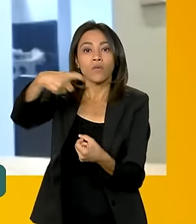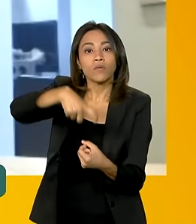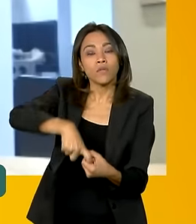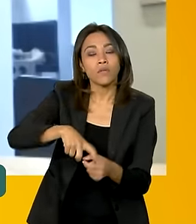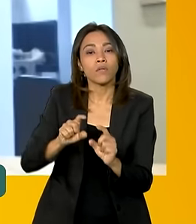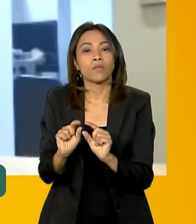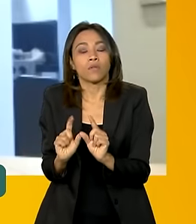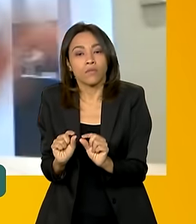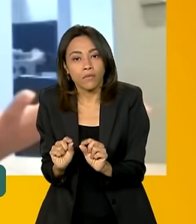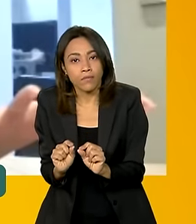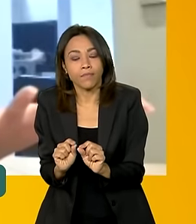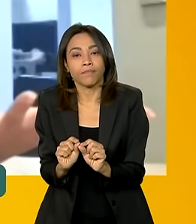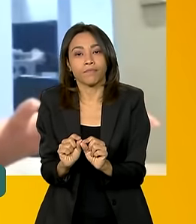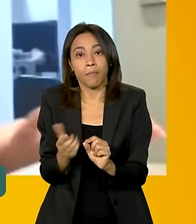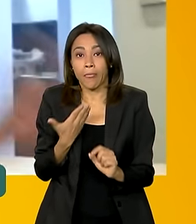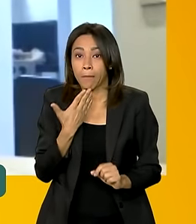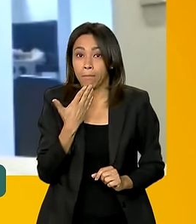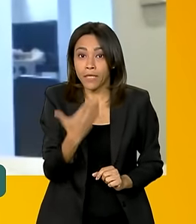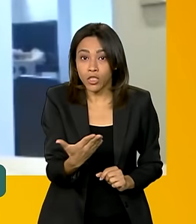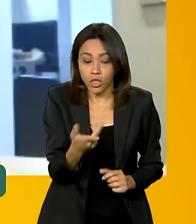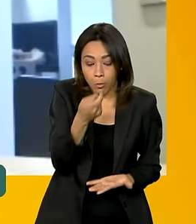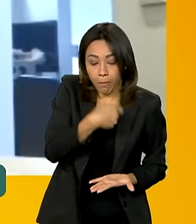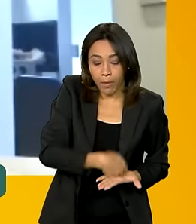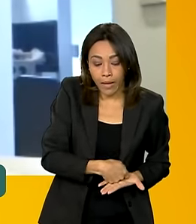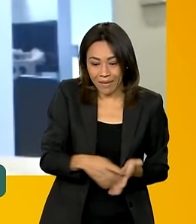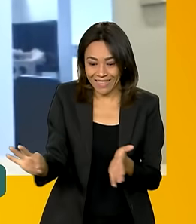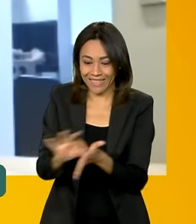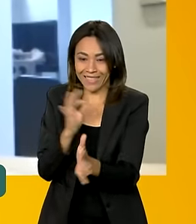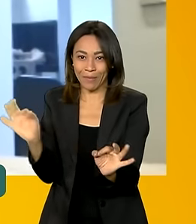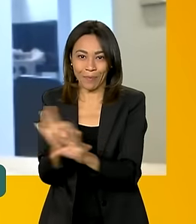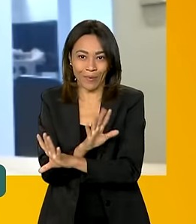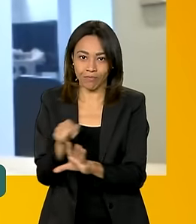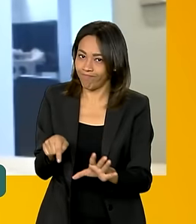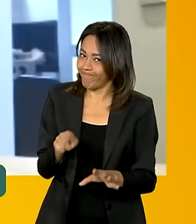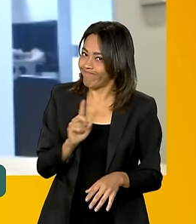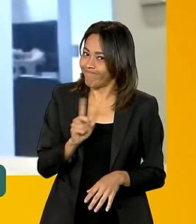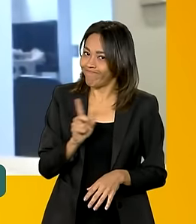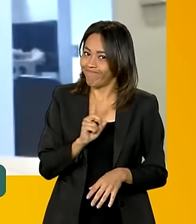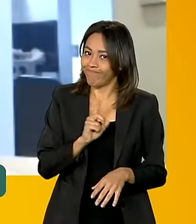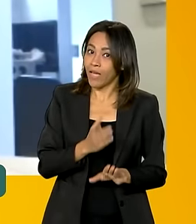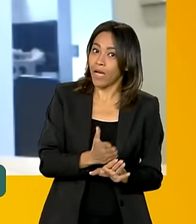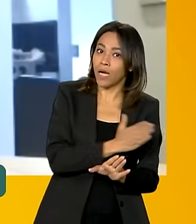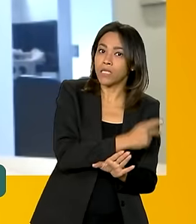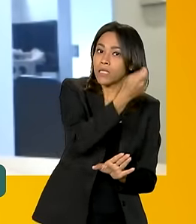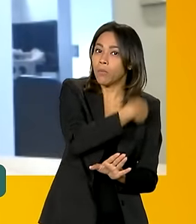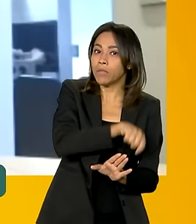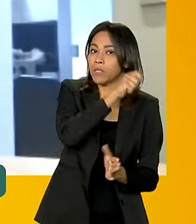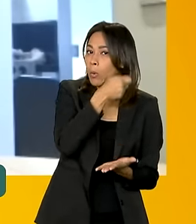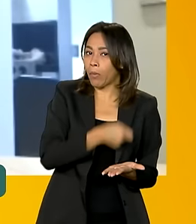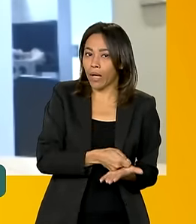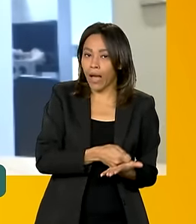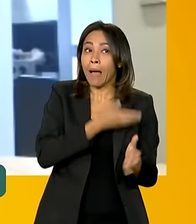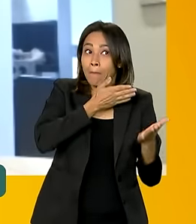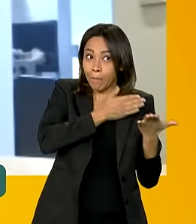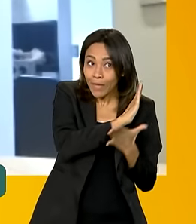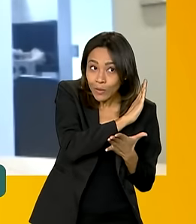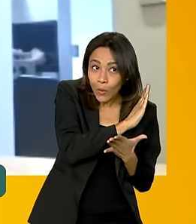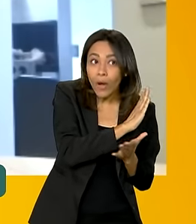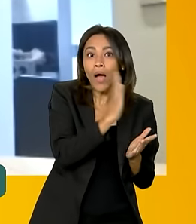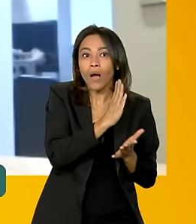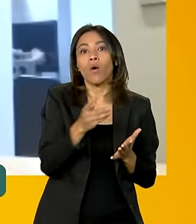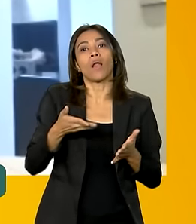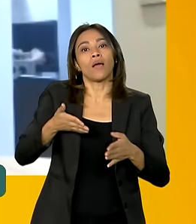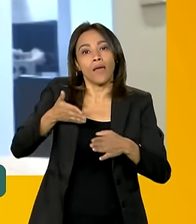pedir a isenção não significa que está escrito. Então, todo mundo que teve a isenção aprovada ou reprovada deve